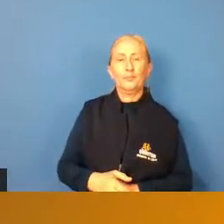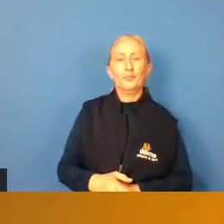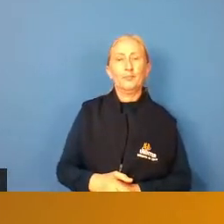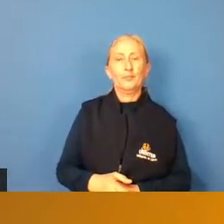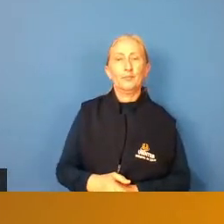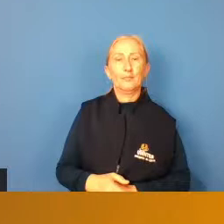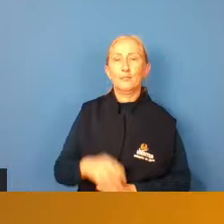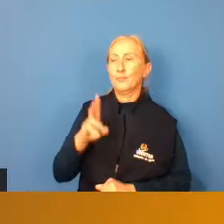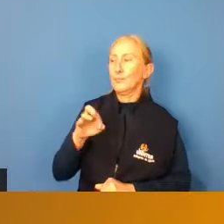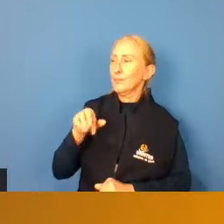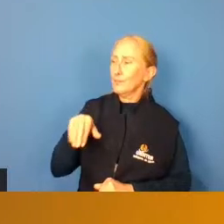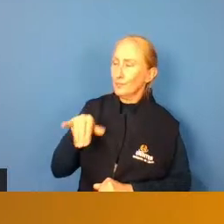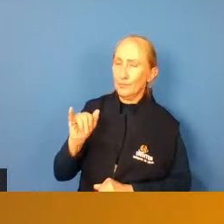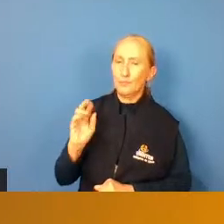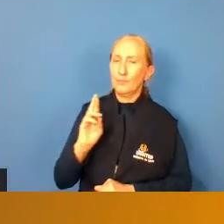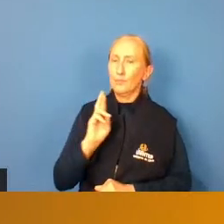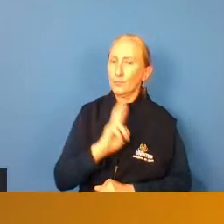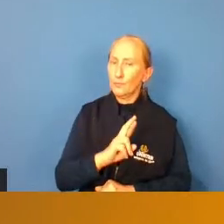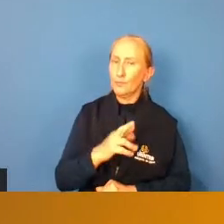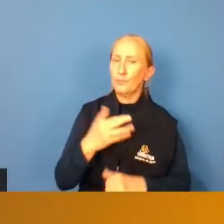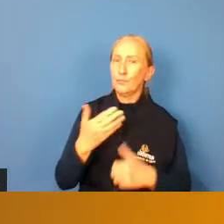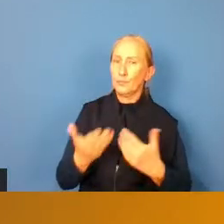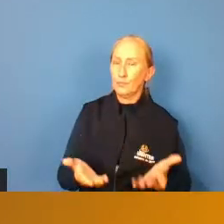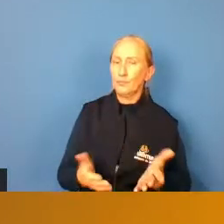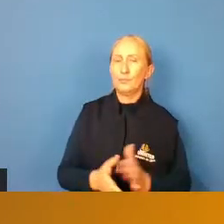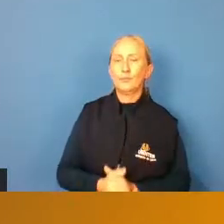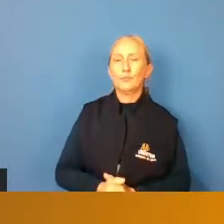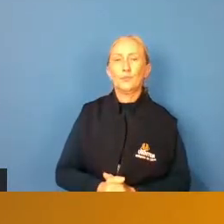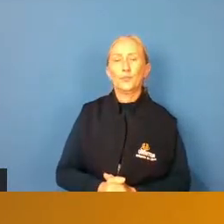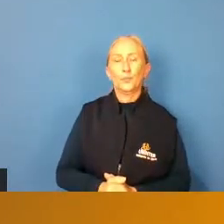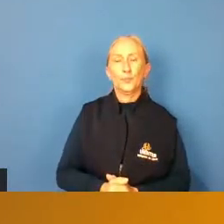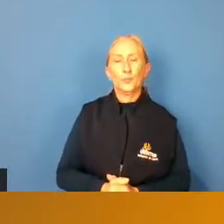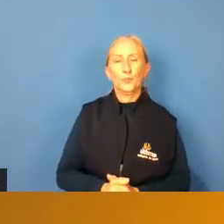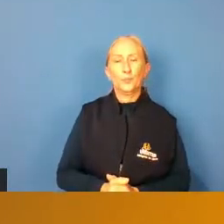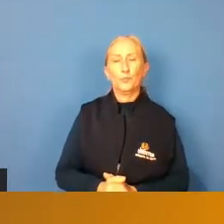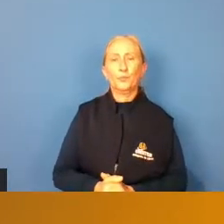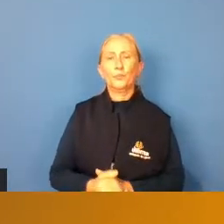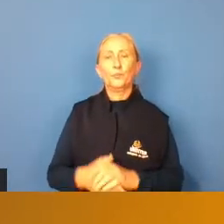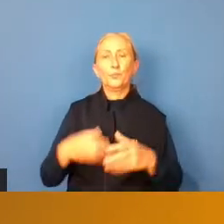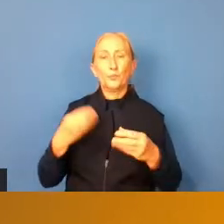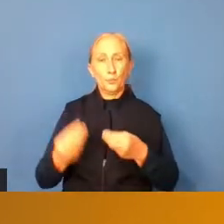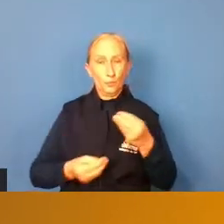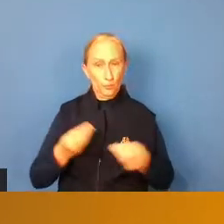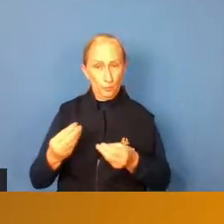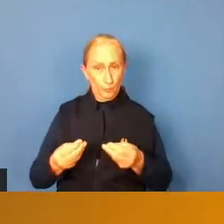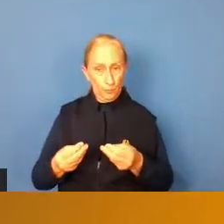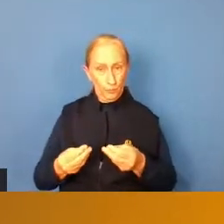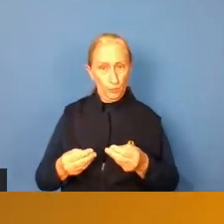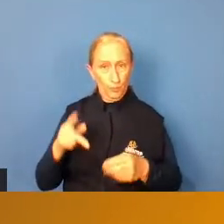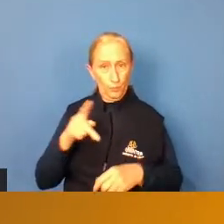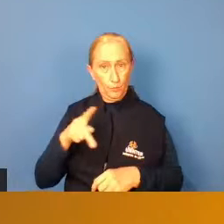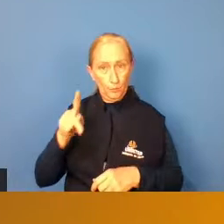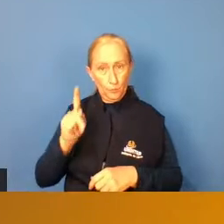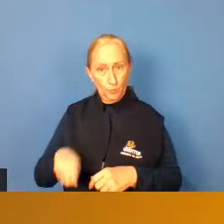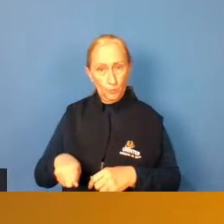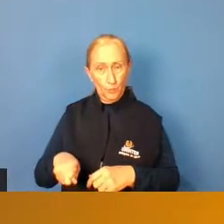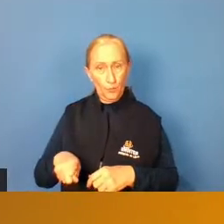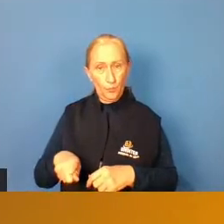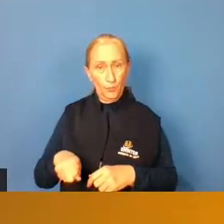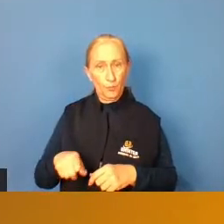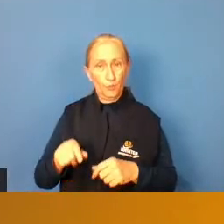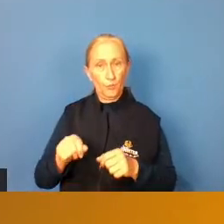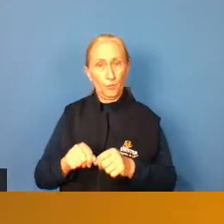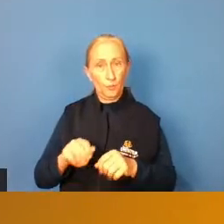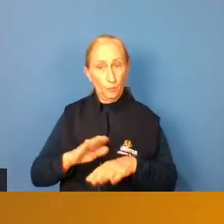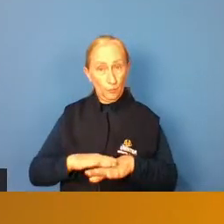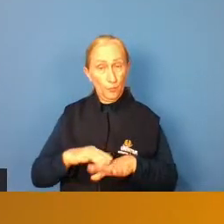Wesley gostaria de de comentar bom como a professora bom foi